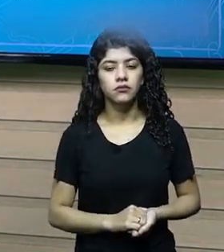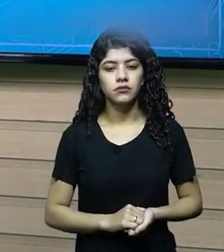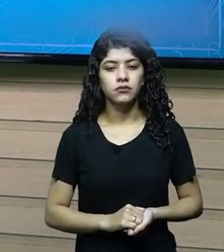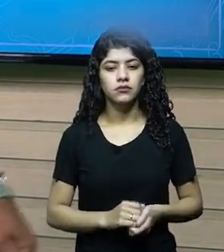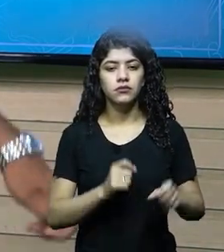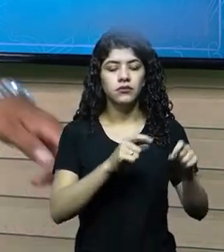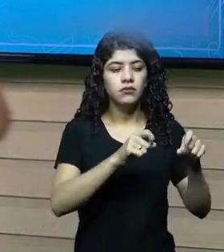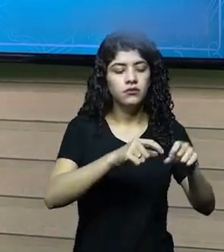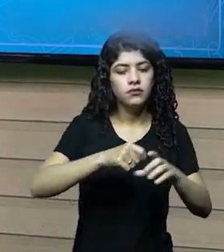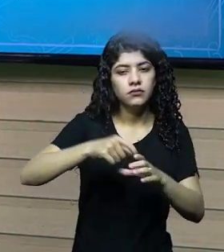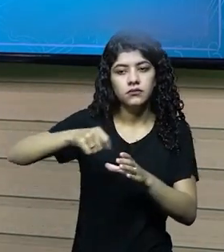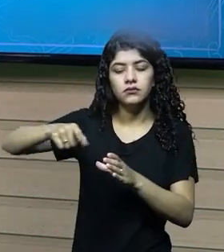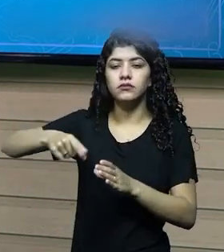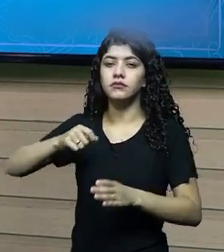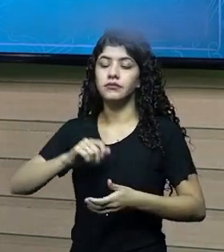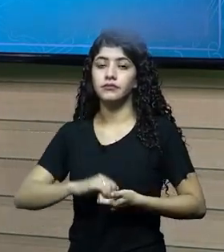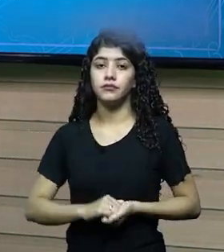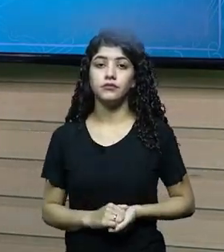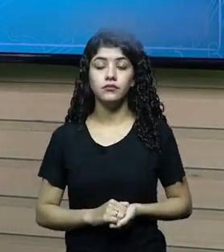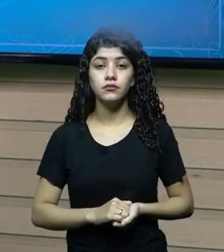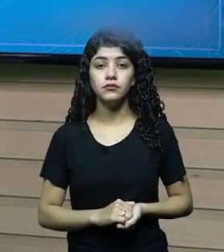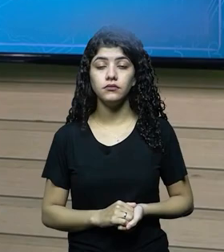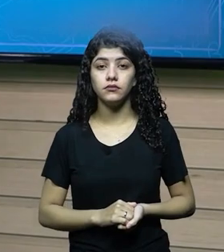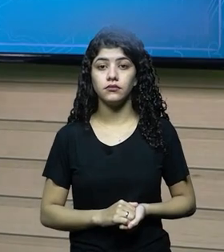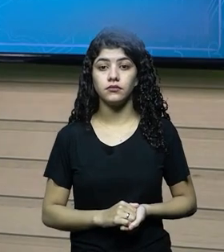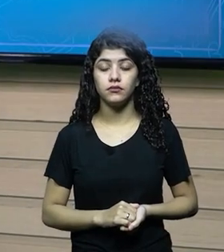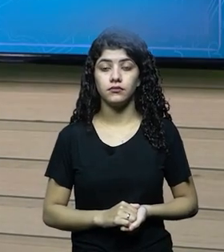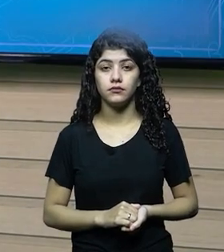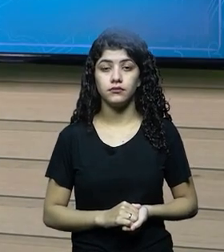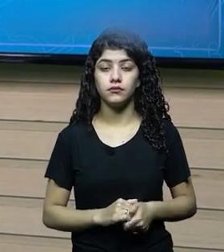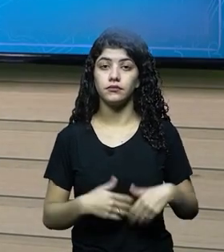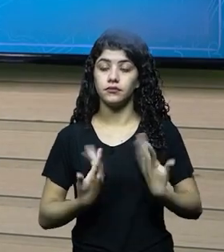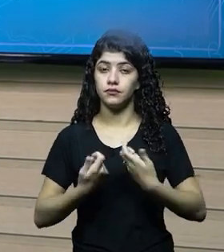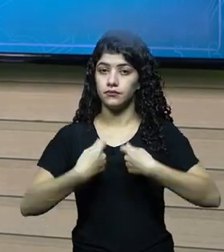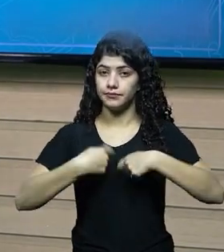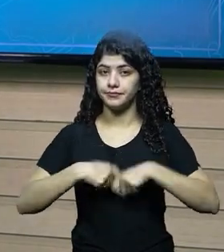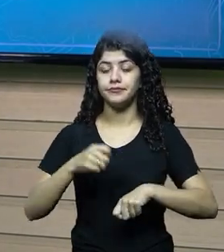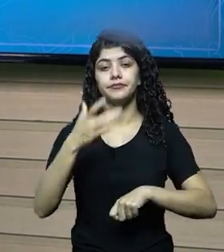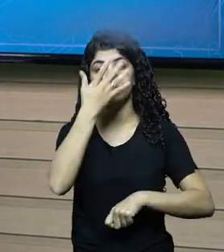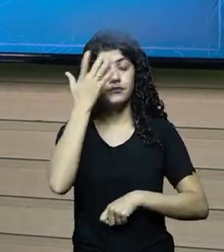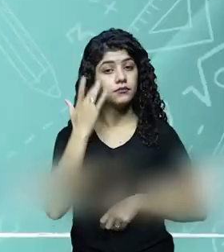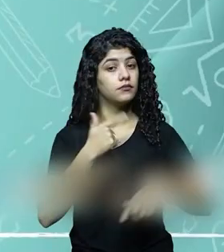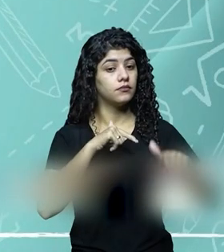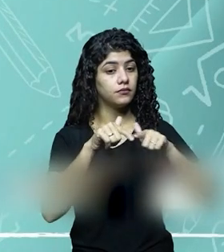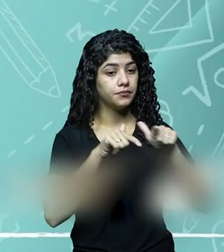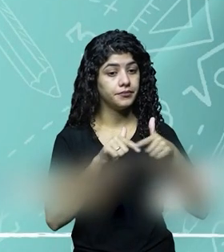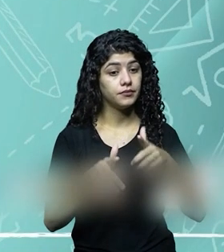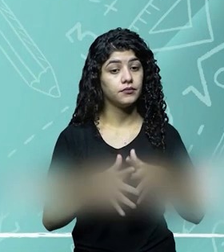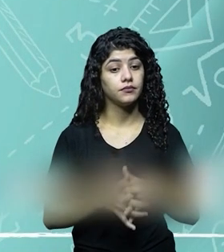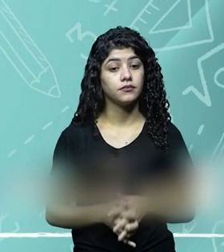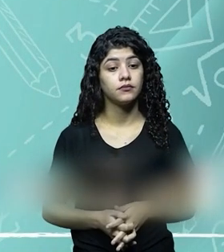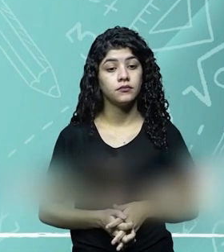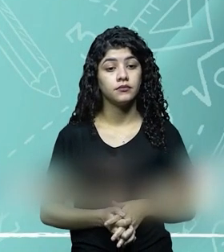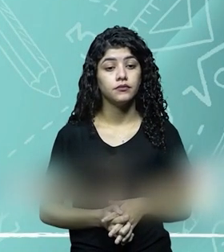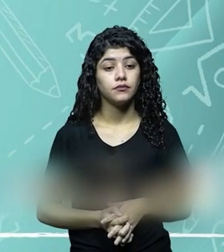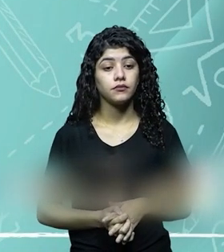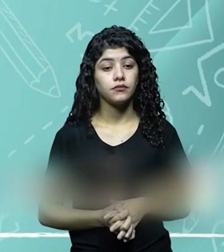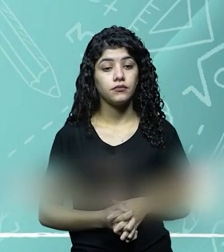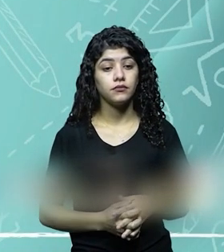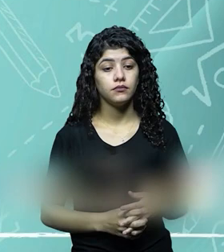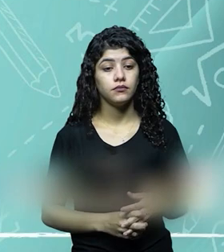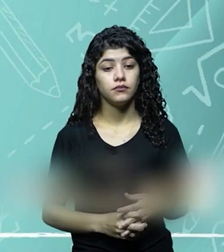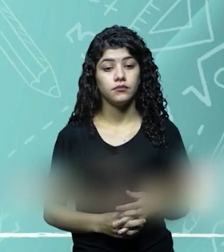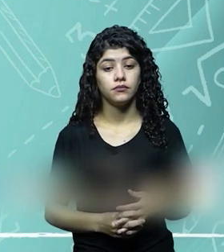no tratorzinho lá para operar, e fazer o plantio, então precisou de uma mão de obra. Essa mão de obra,